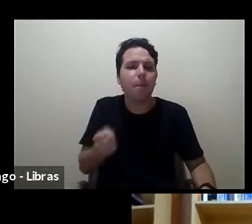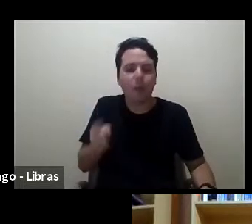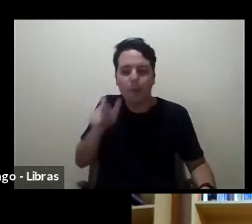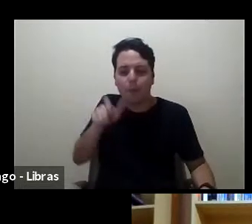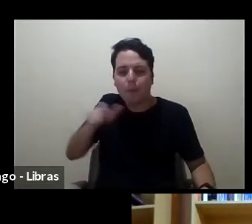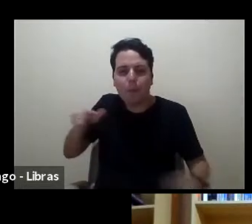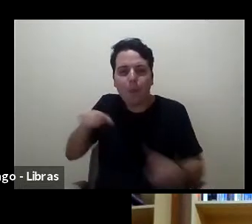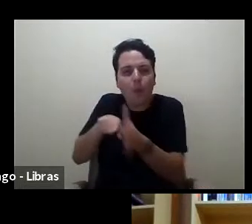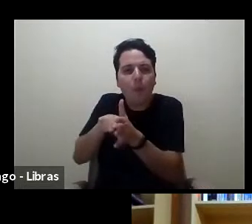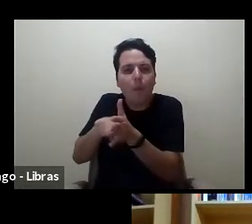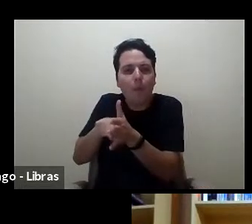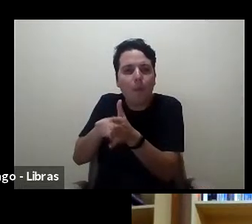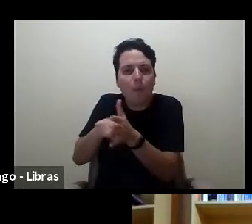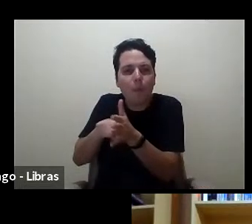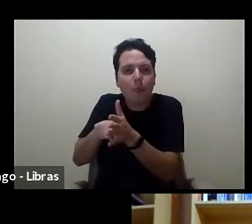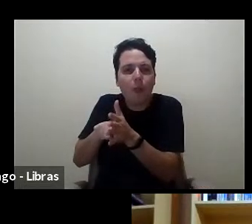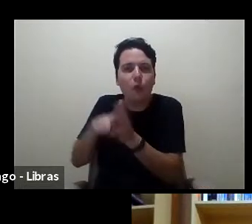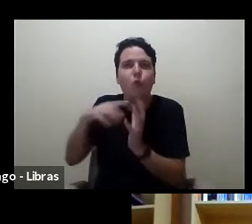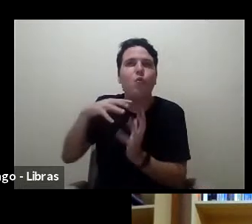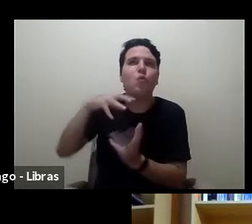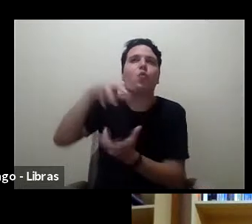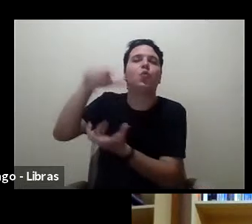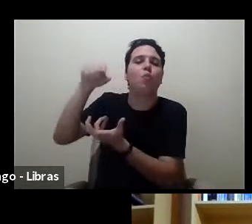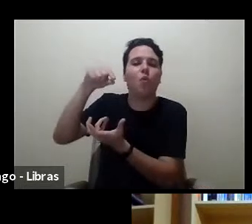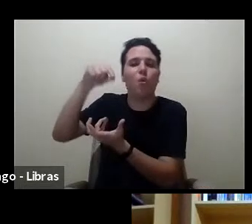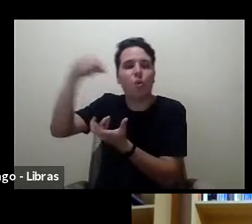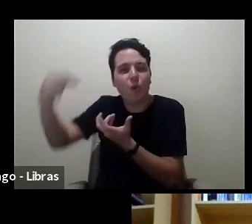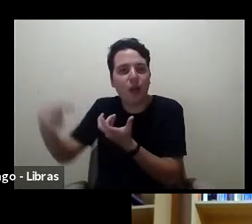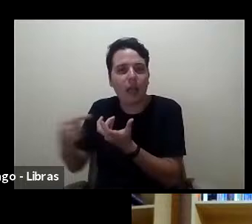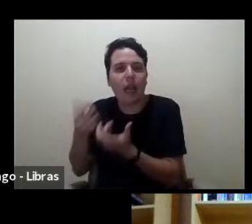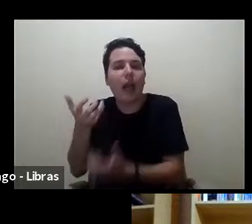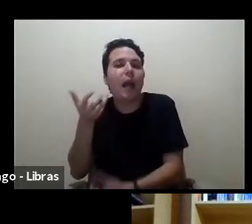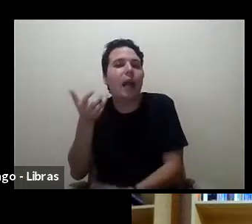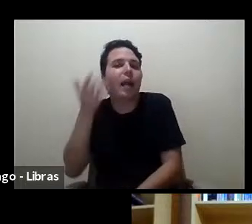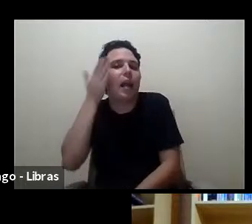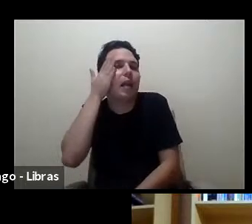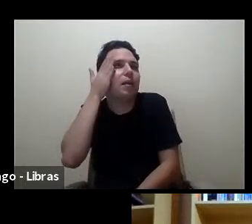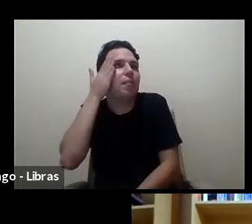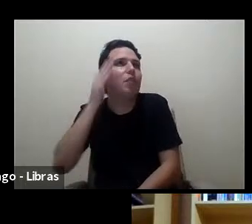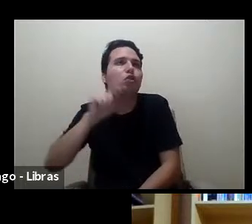pesquisadoras no mundo que querem saber sobre